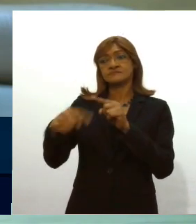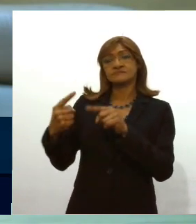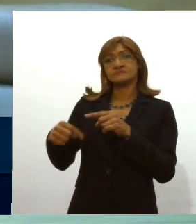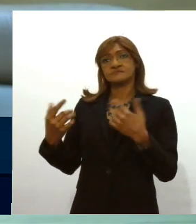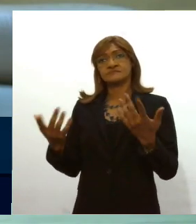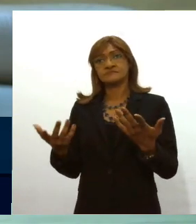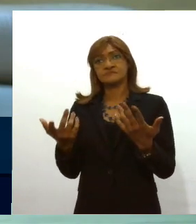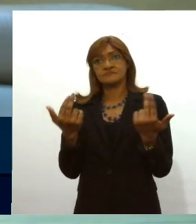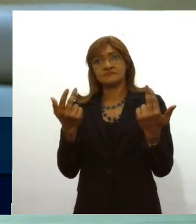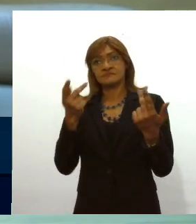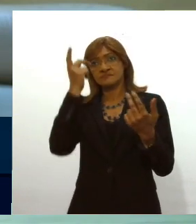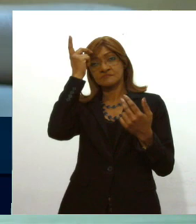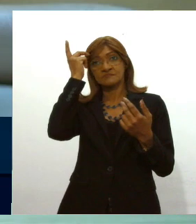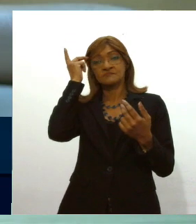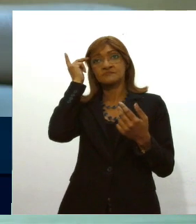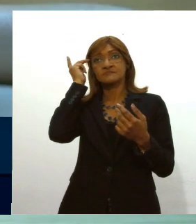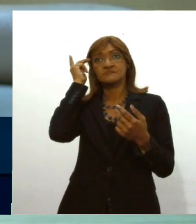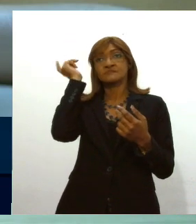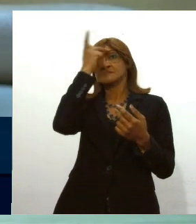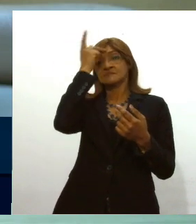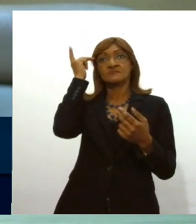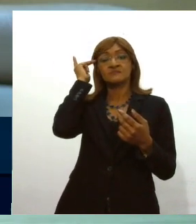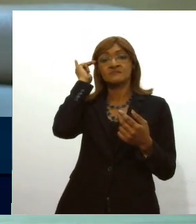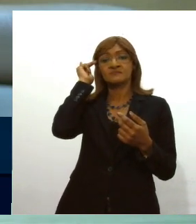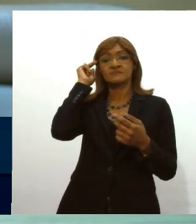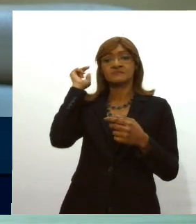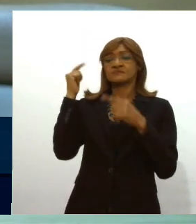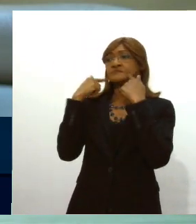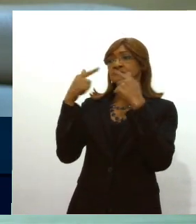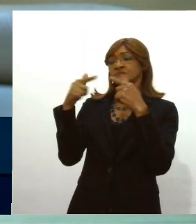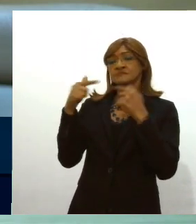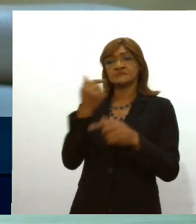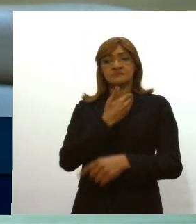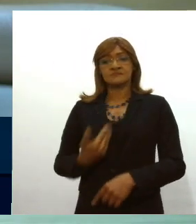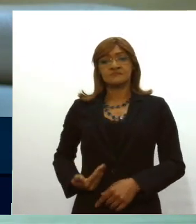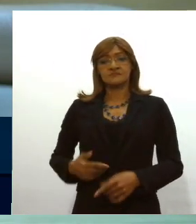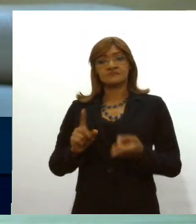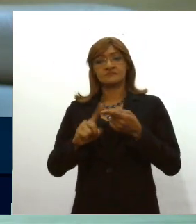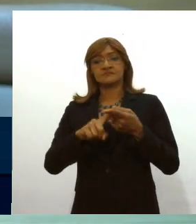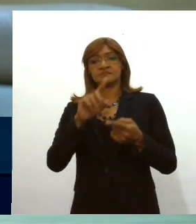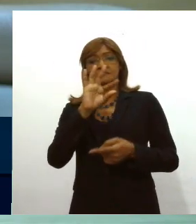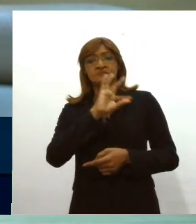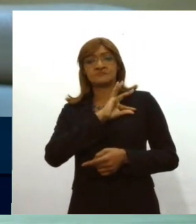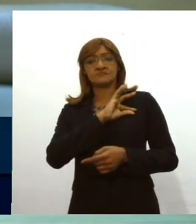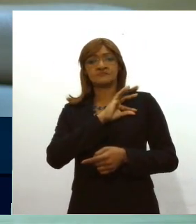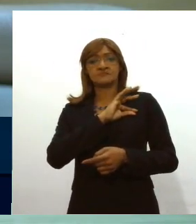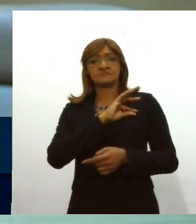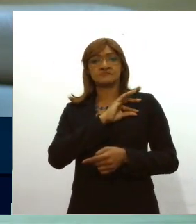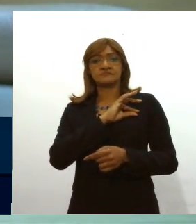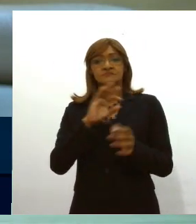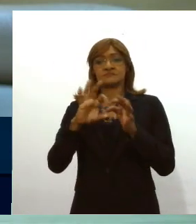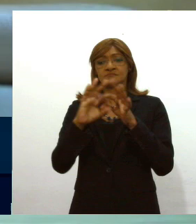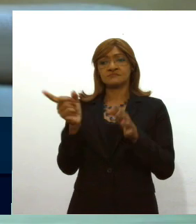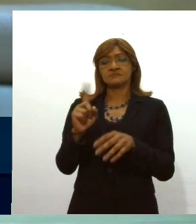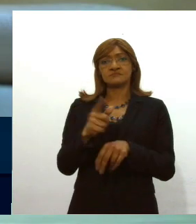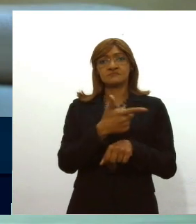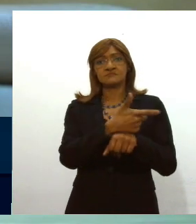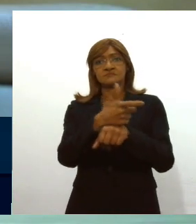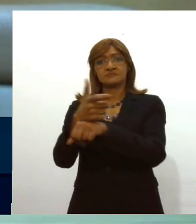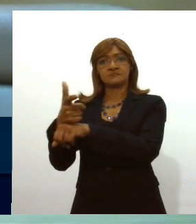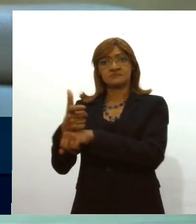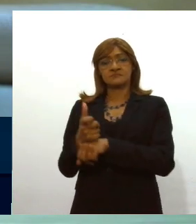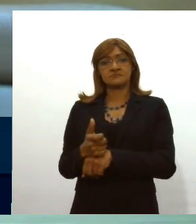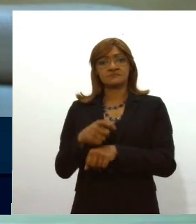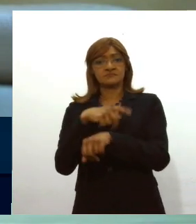mesmas pessoas criticam o governo federal e a polícia porque dizem que não fecha as fronteiras para entrar de drogas, de armas e chega